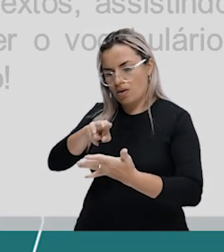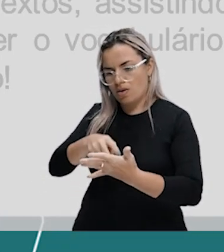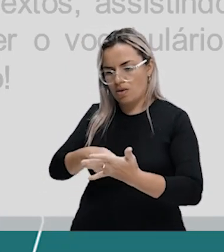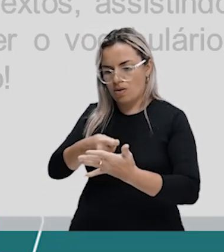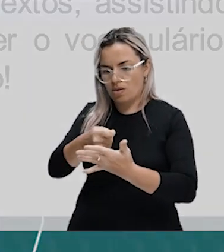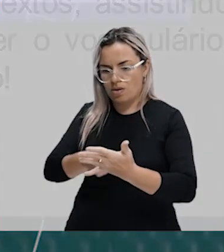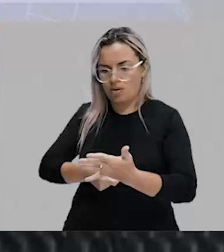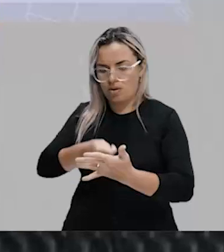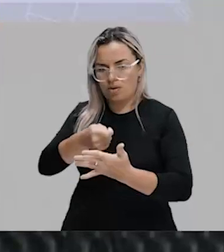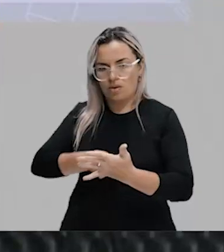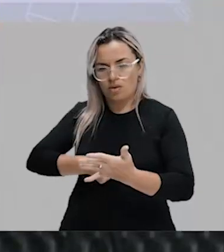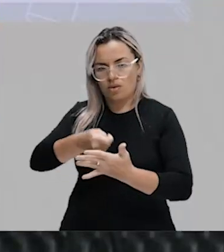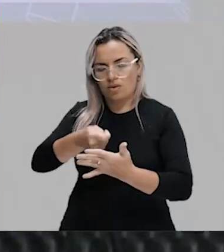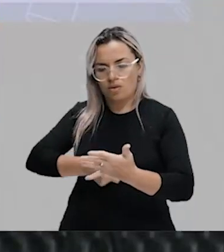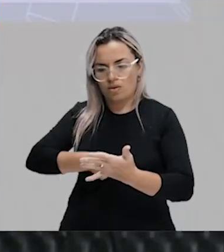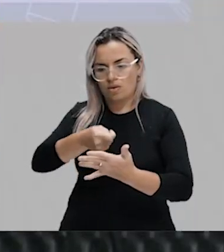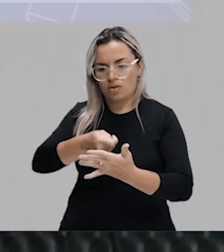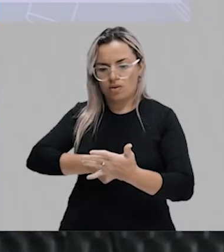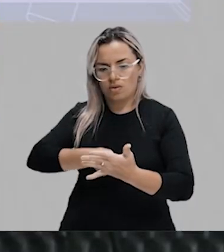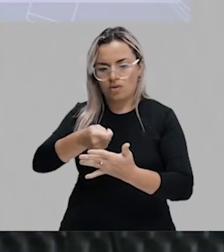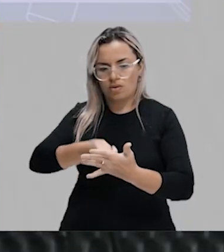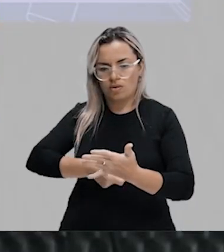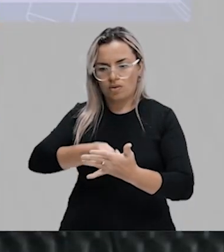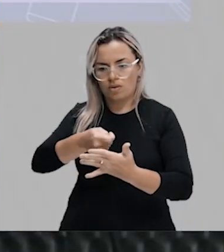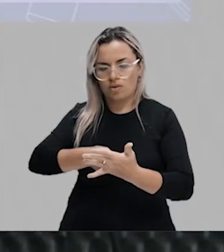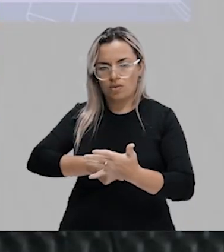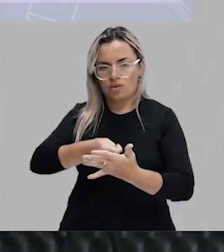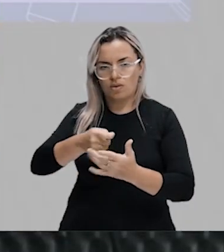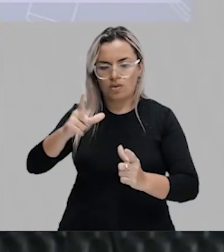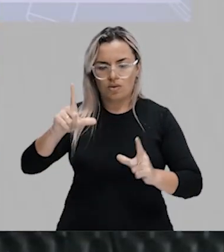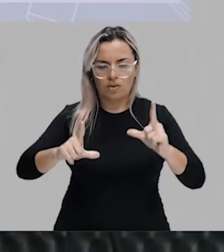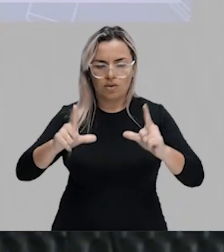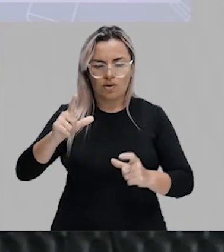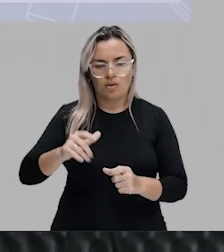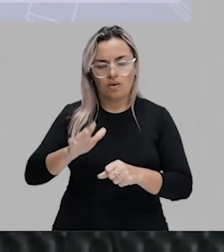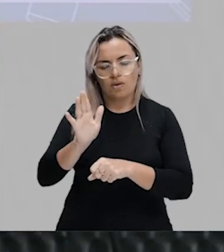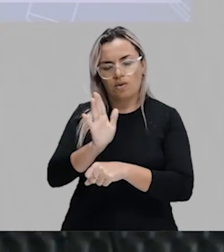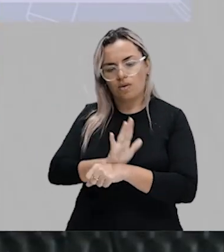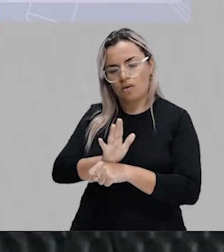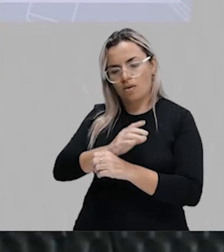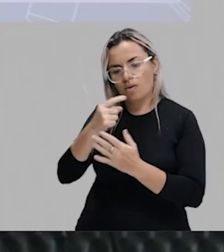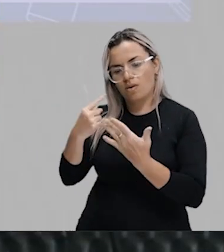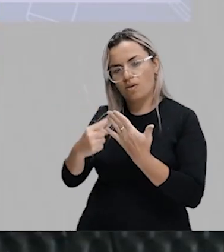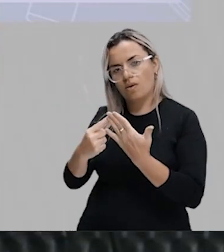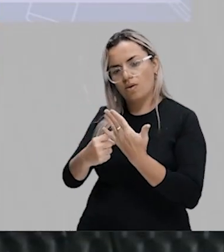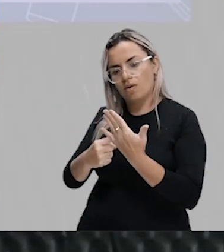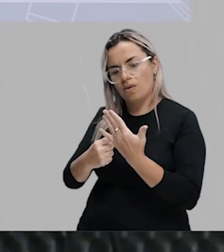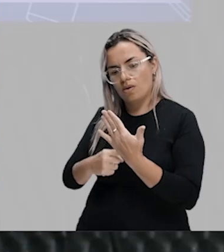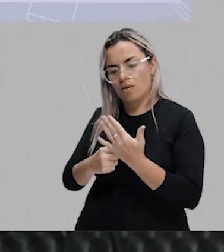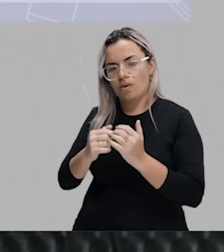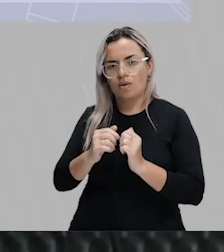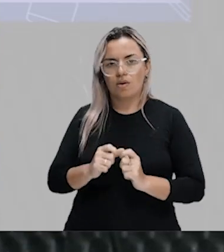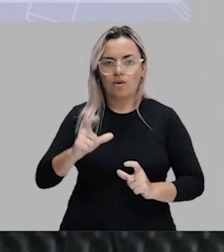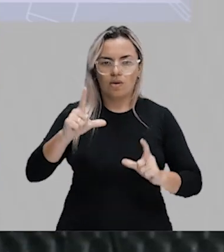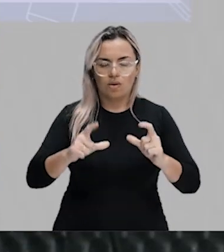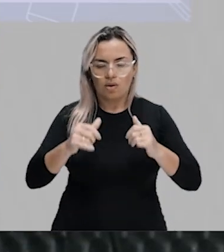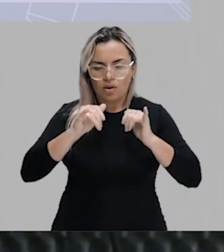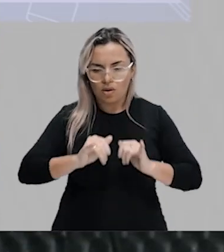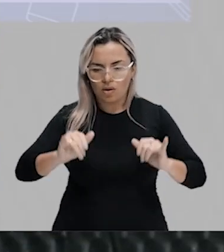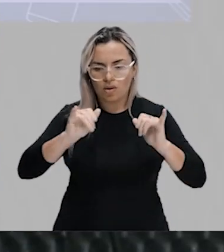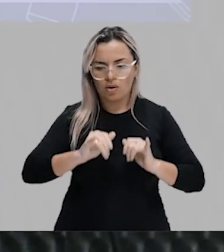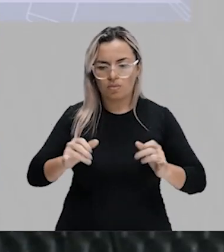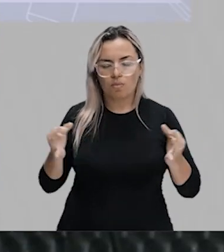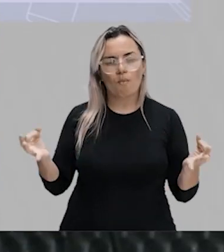palavras soltas. Lendo textos. Assistindo filmes e programas. O noticiário também.